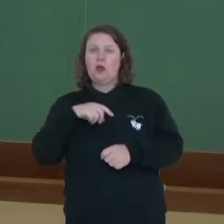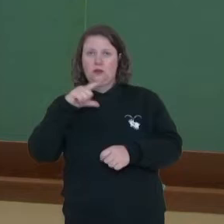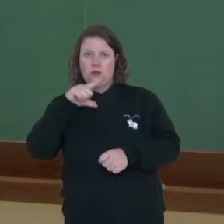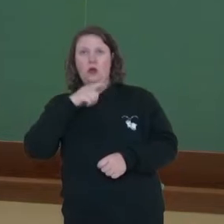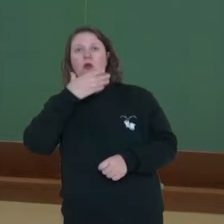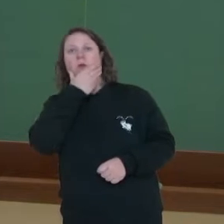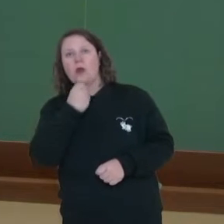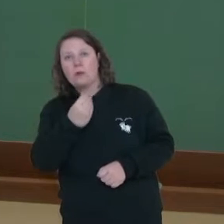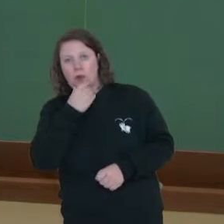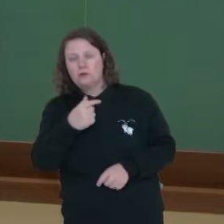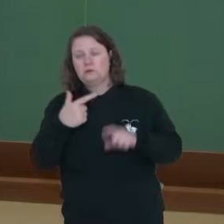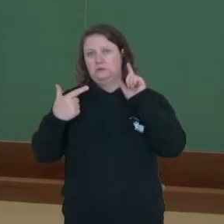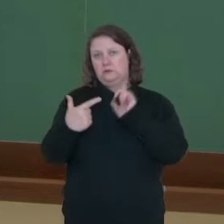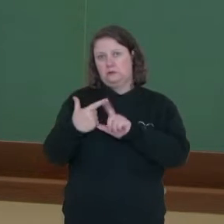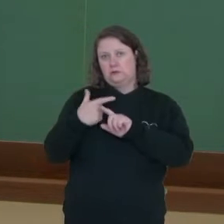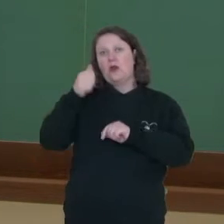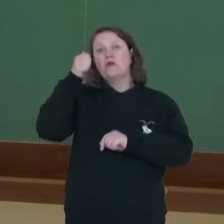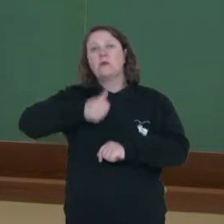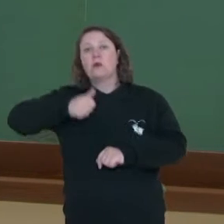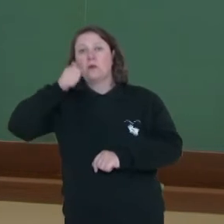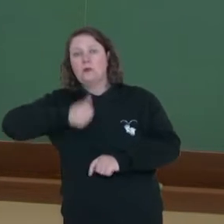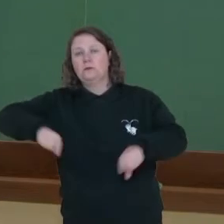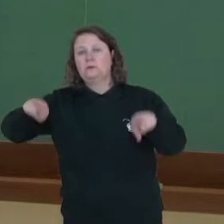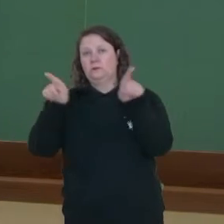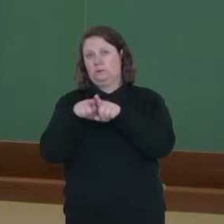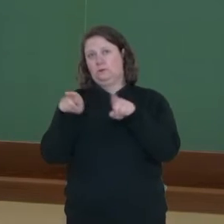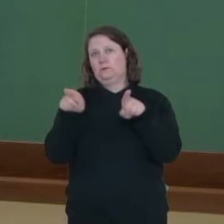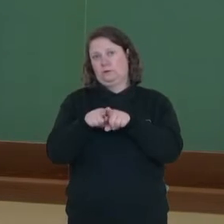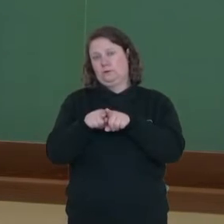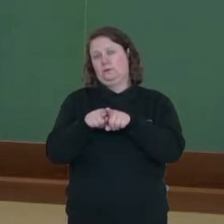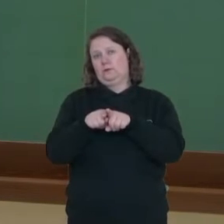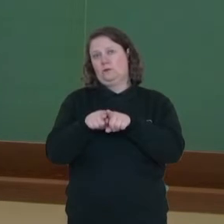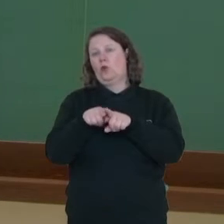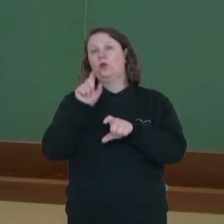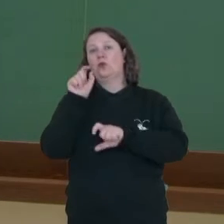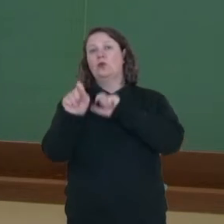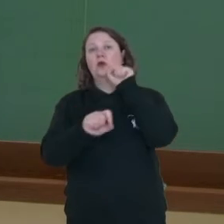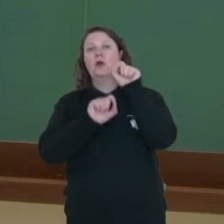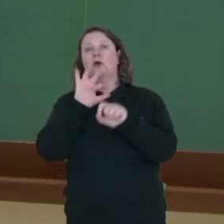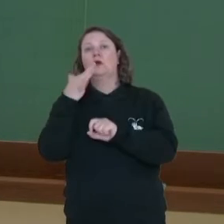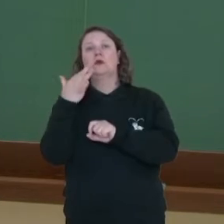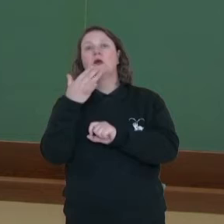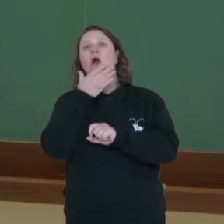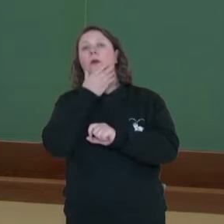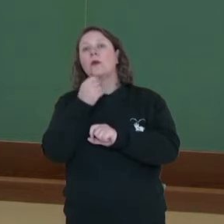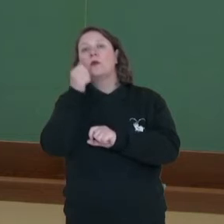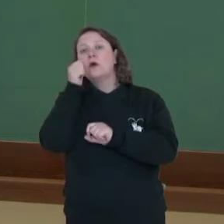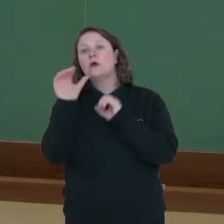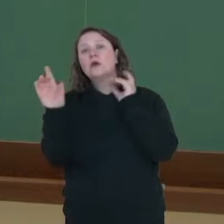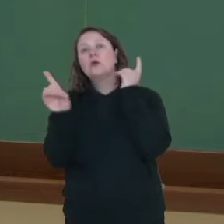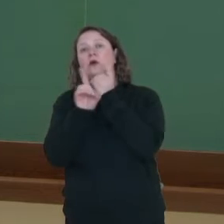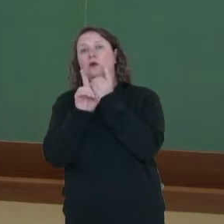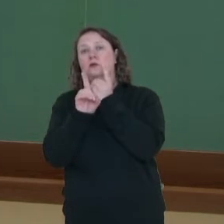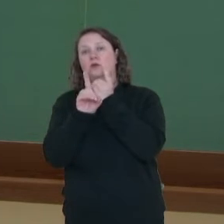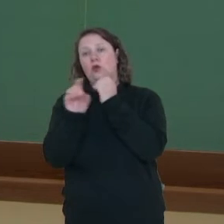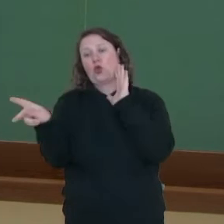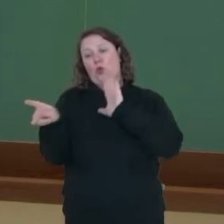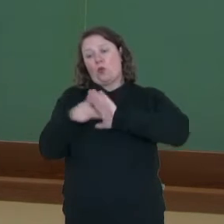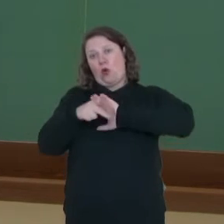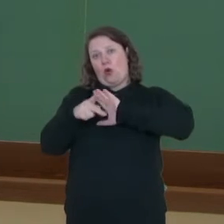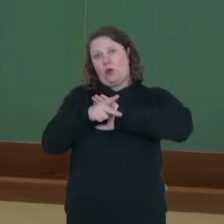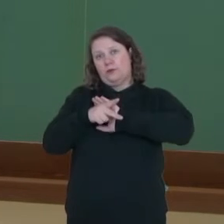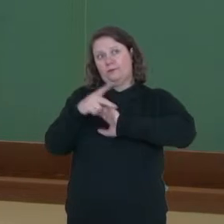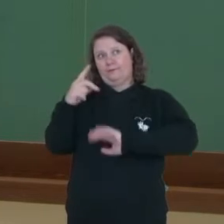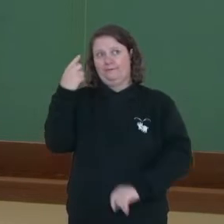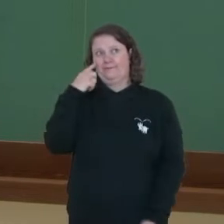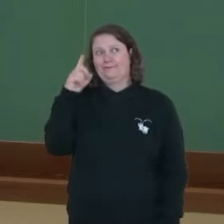masculinos quanto femininos. E o gameta masculino acaba se encontrando com o gameta feminino no próprio indivíduo. Olha,